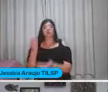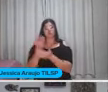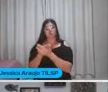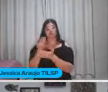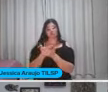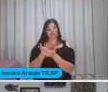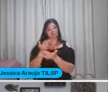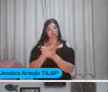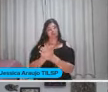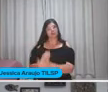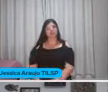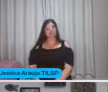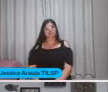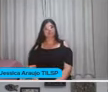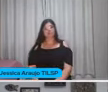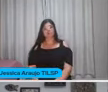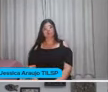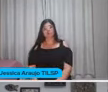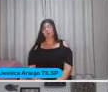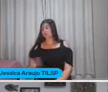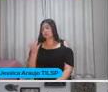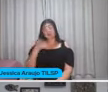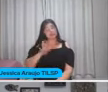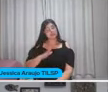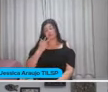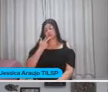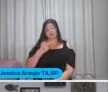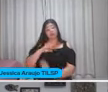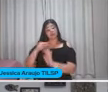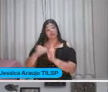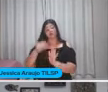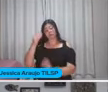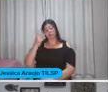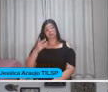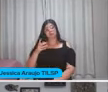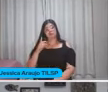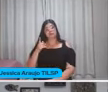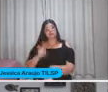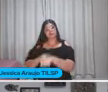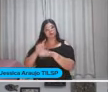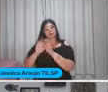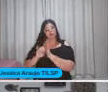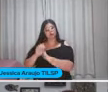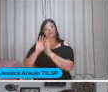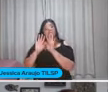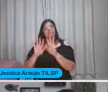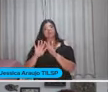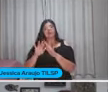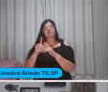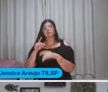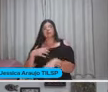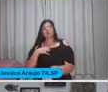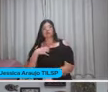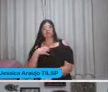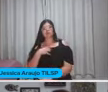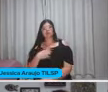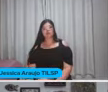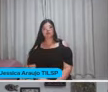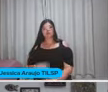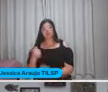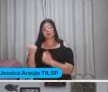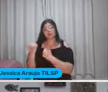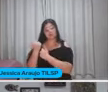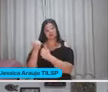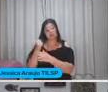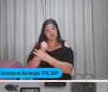aí você Isso não quer dizer Que você vai saber tudo Tá? Ainda mais em tempos De Google Mas você vai se sentir Mais né? Amparado Para